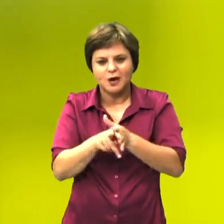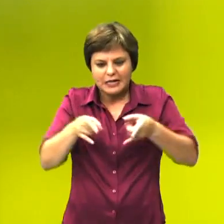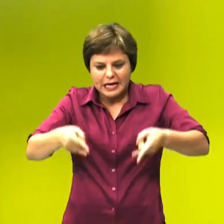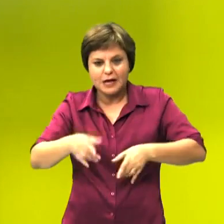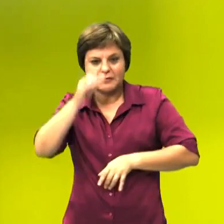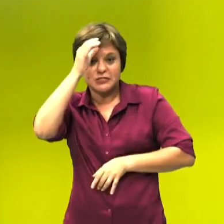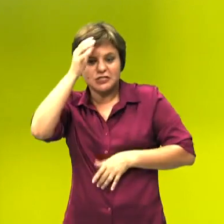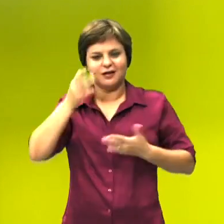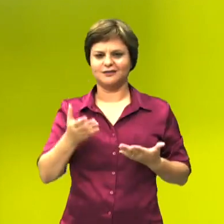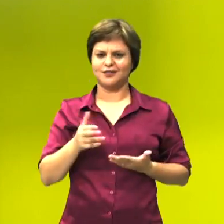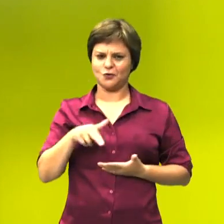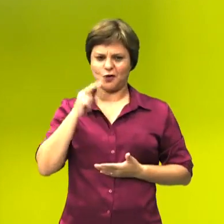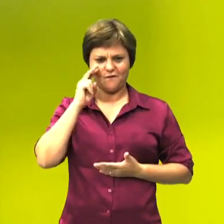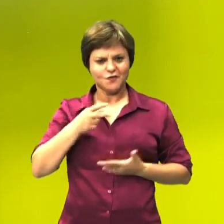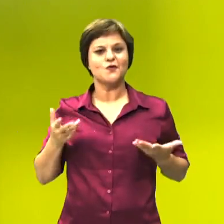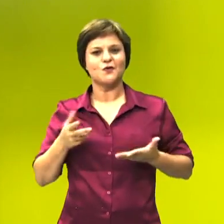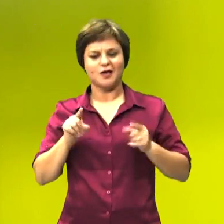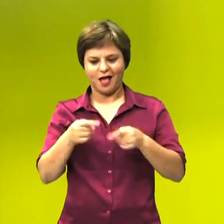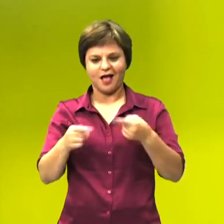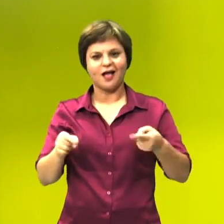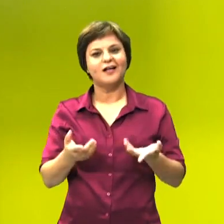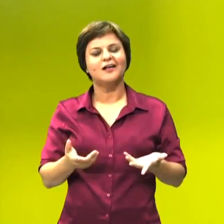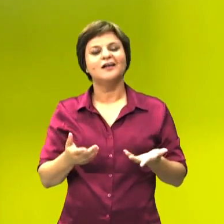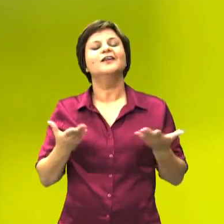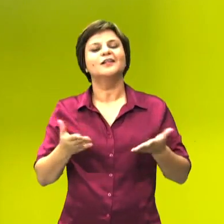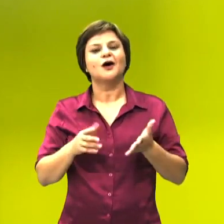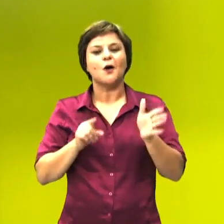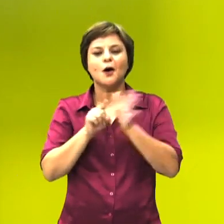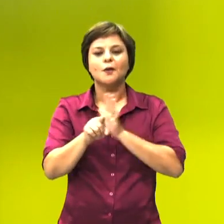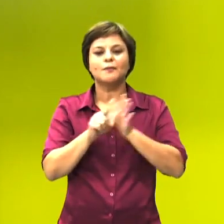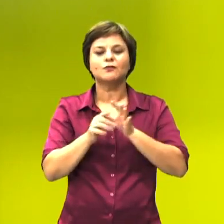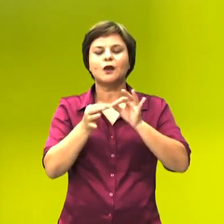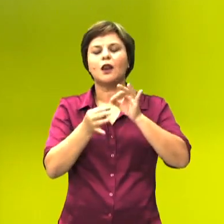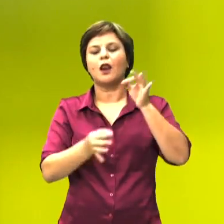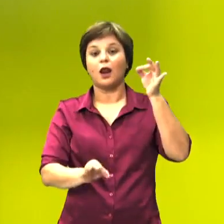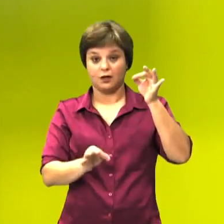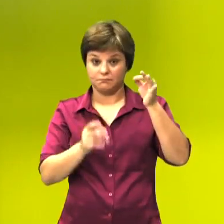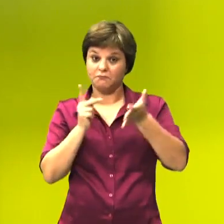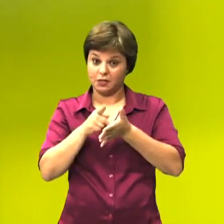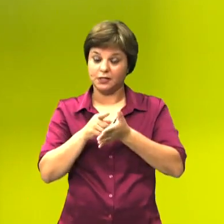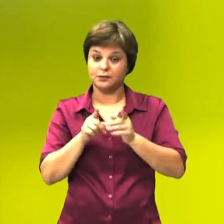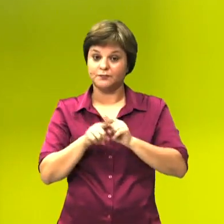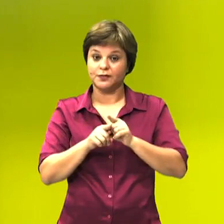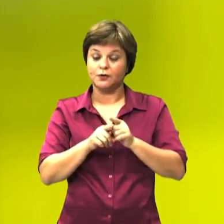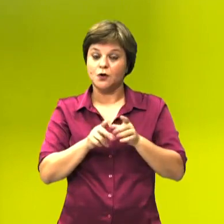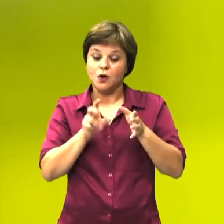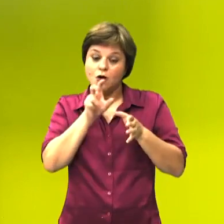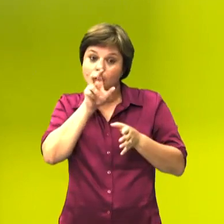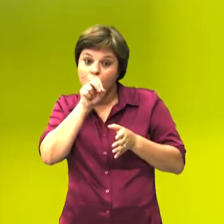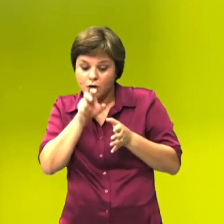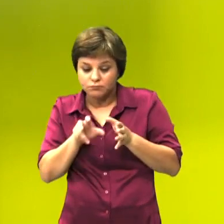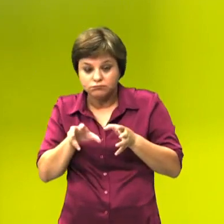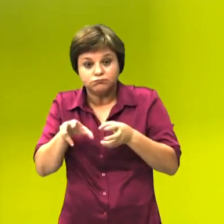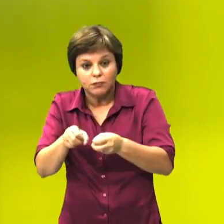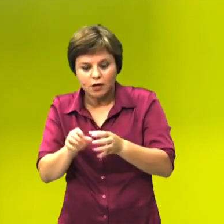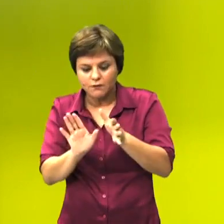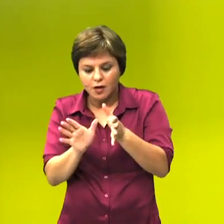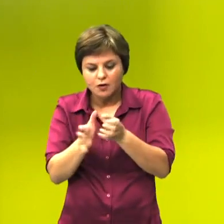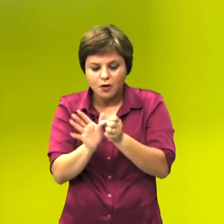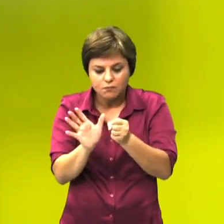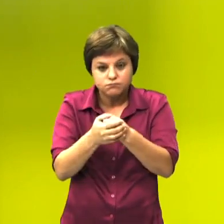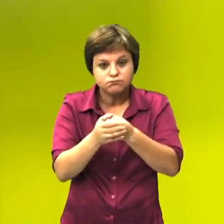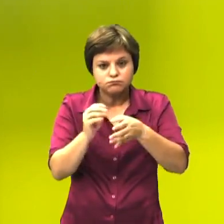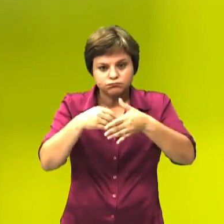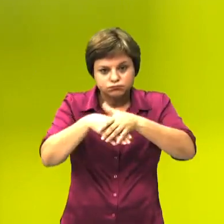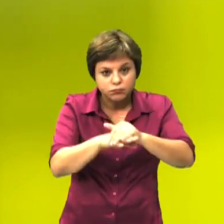ouviu essa música, não verdade? Então, o essa questão trouxe para a gente? É uma questão bem longa, né? Que uma cutia vai enterrar o alimento